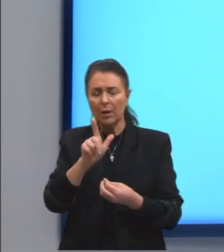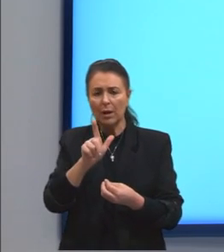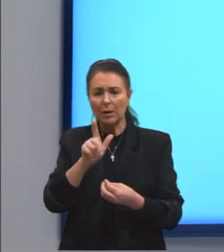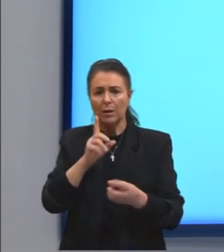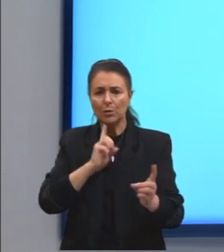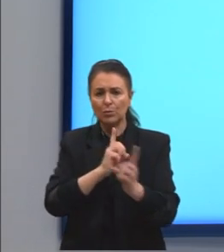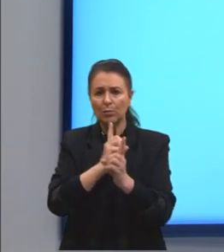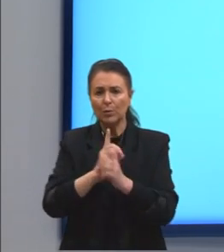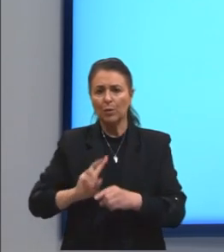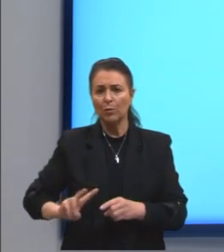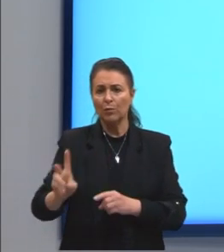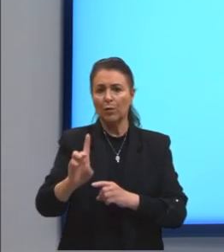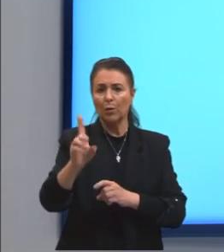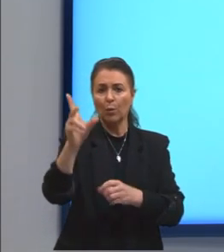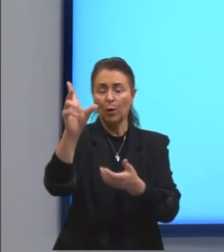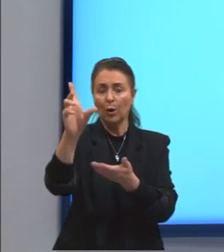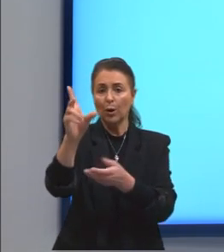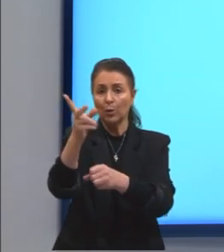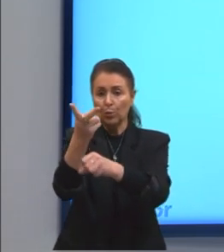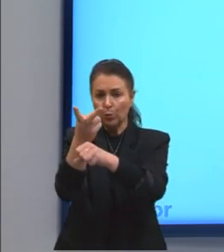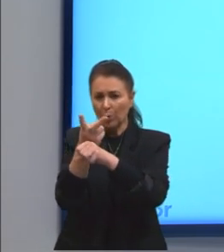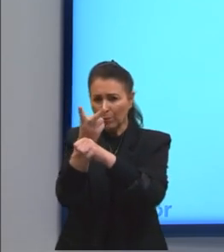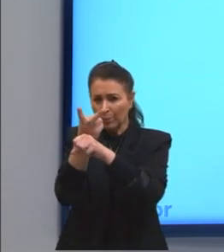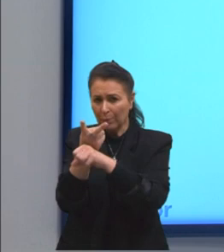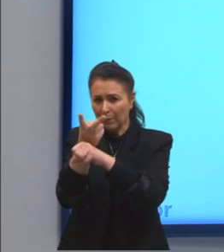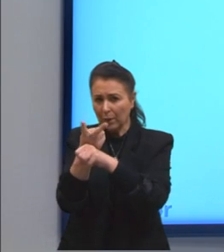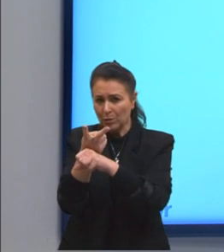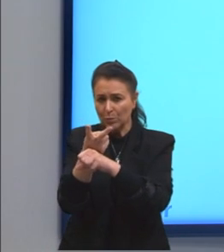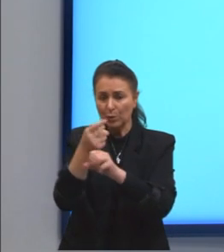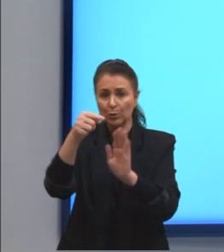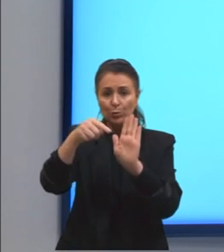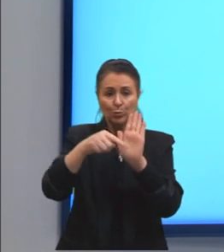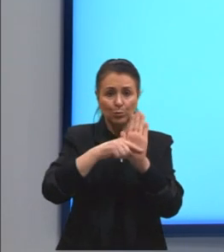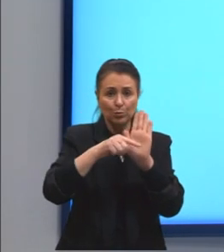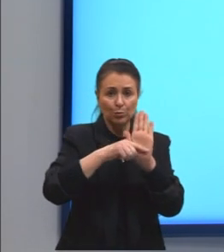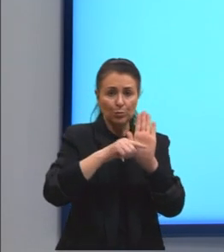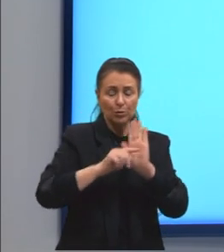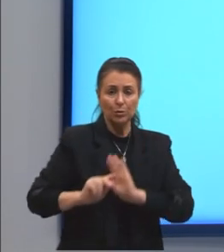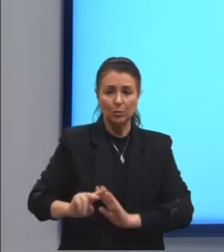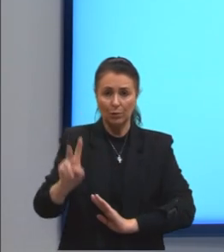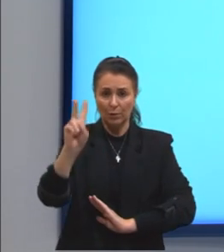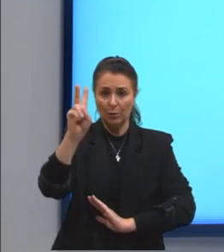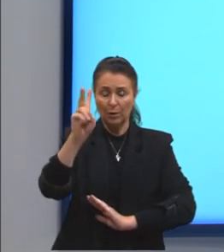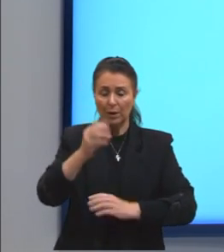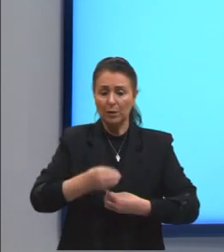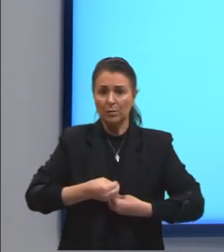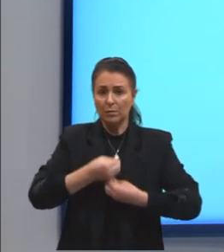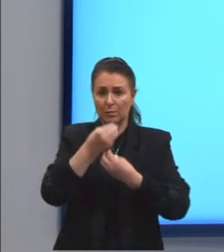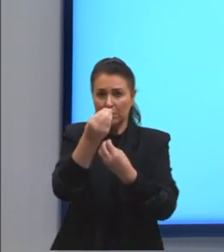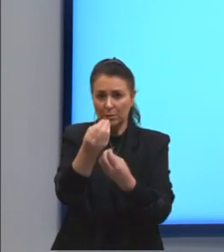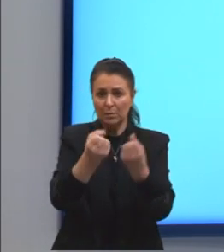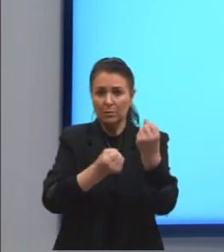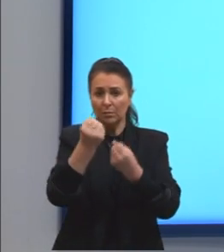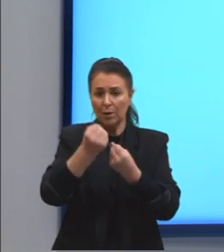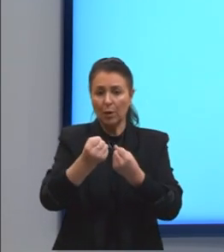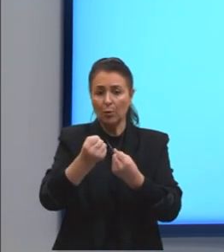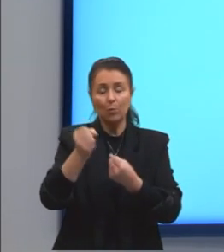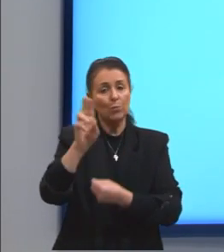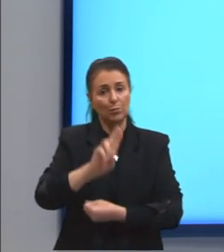total do carro novo e vou subtrair o valor que eles já vão oferecer ali pelo carro usado.